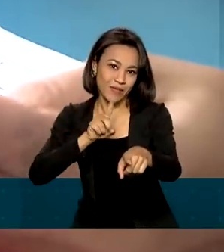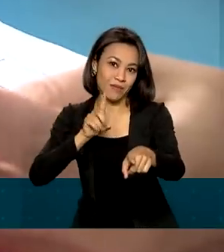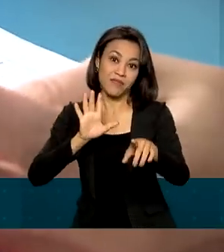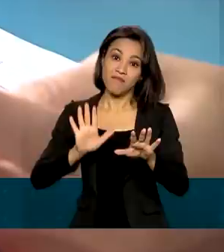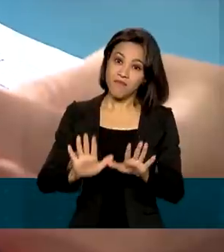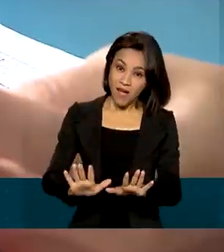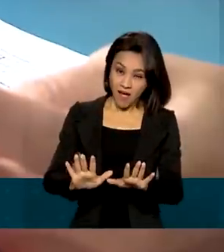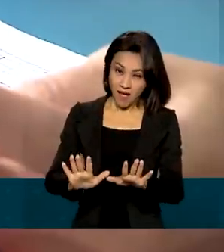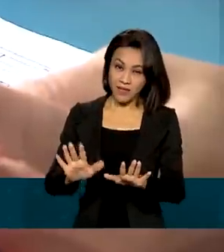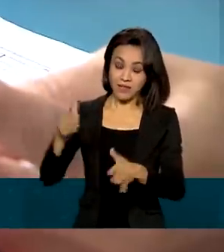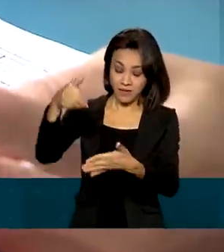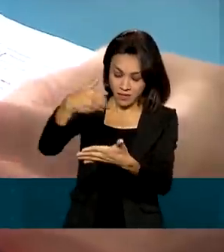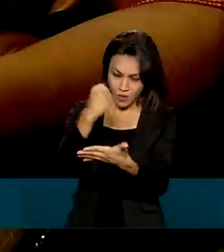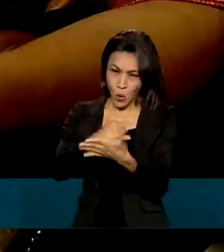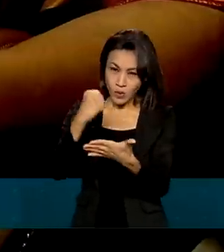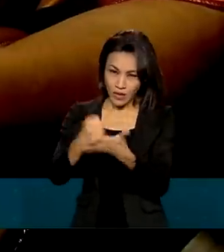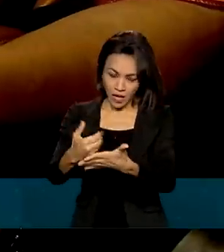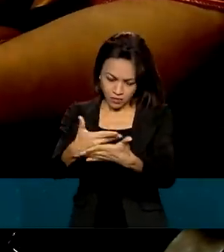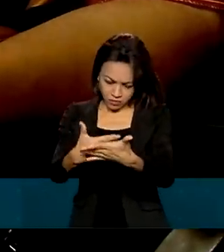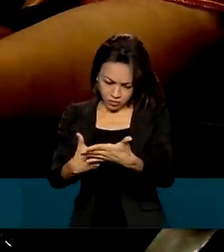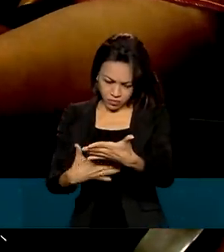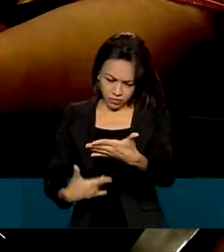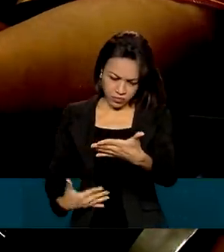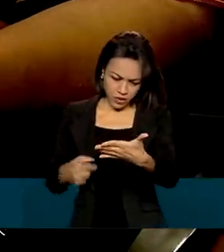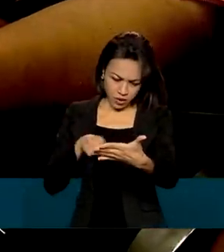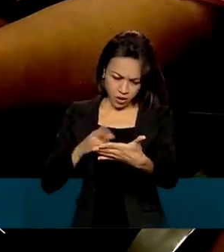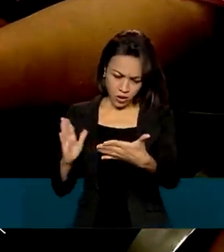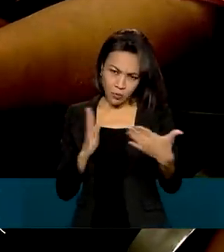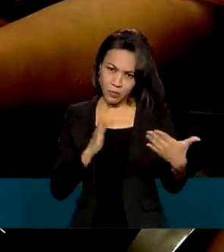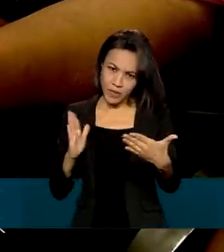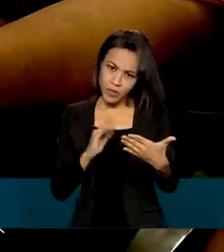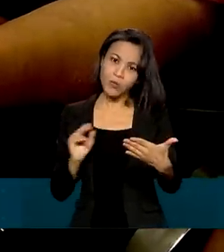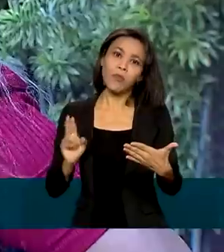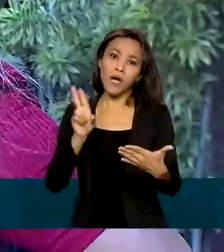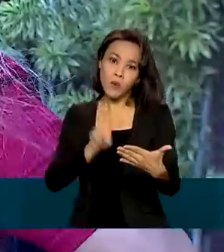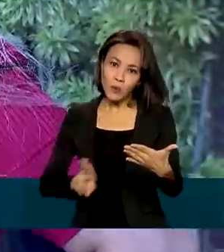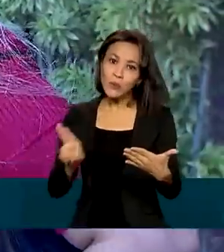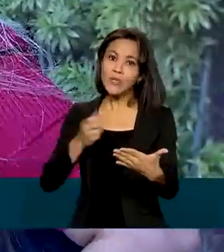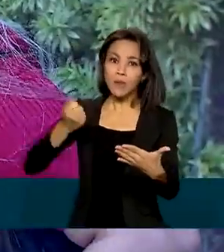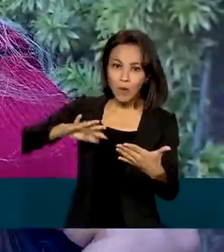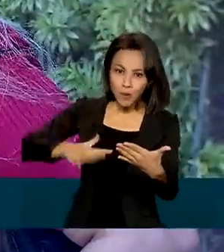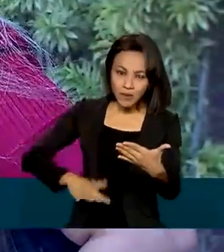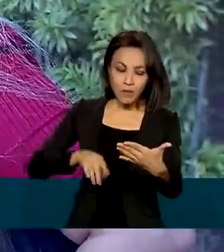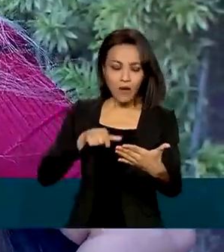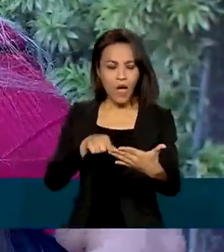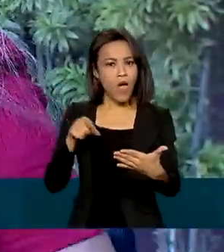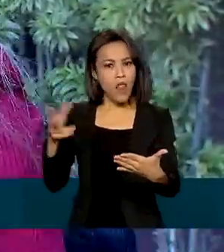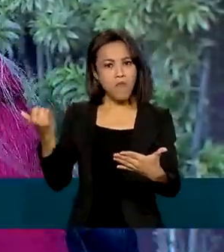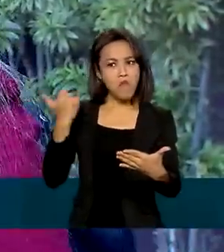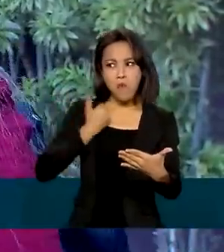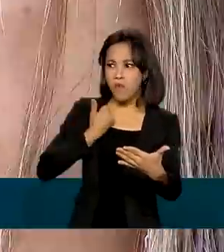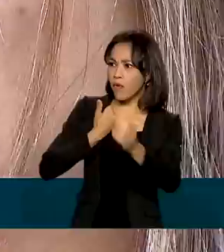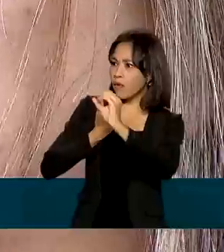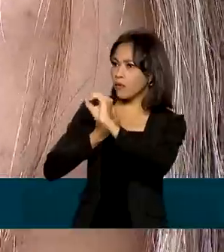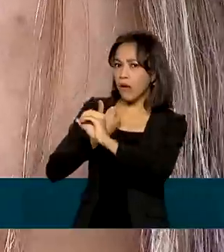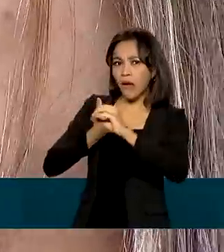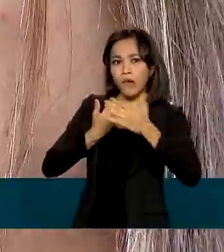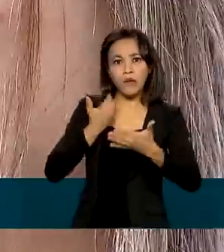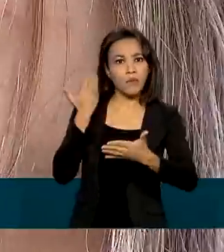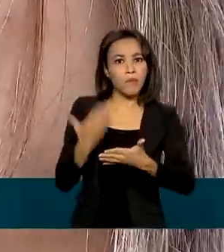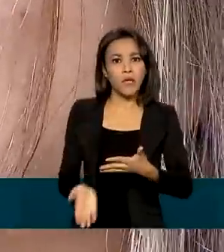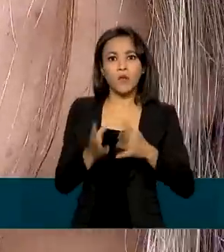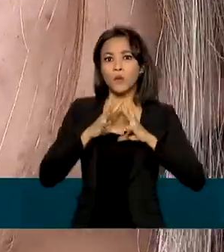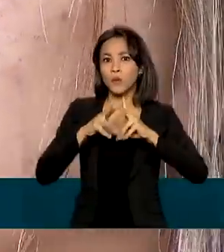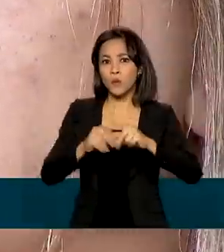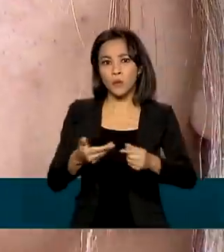Nas entrelinhas do contrato, havia um prazo para usar a promoção. Ela diz que não foi comunicada e perdeu